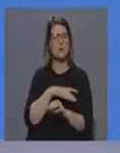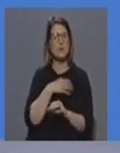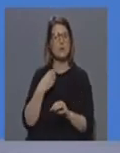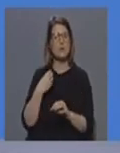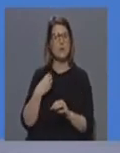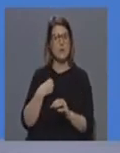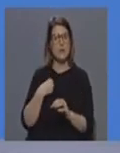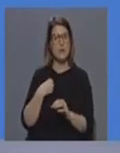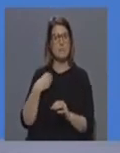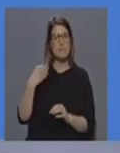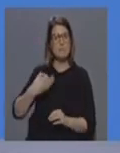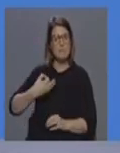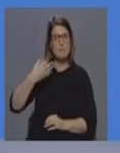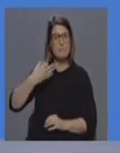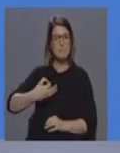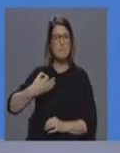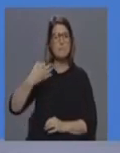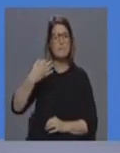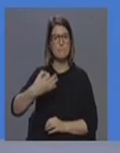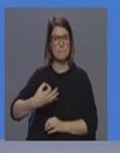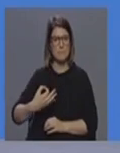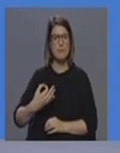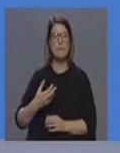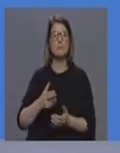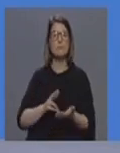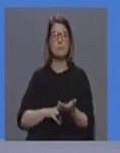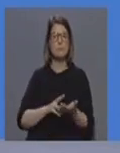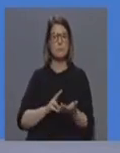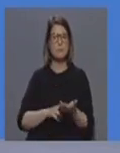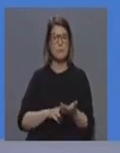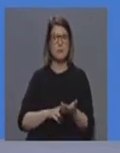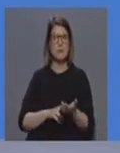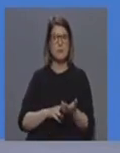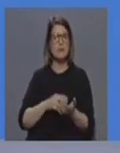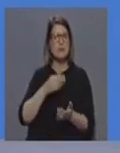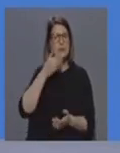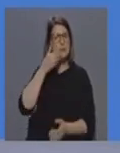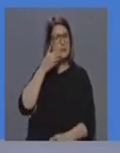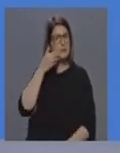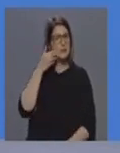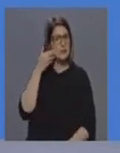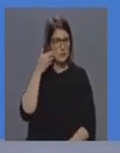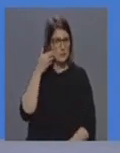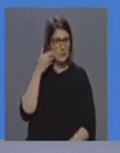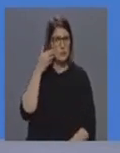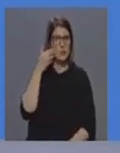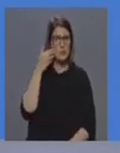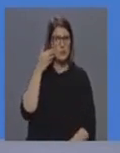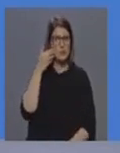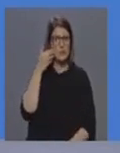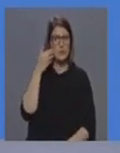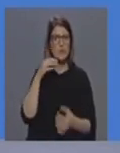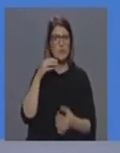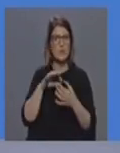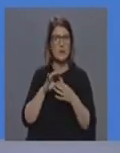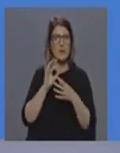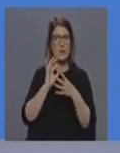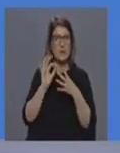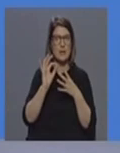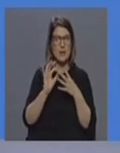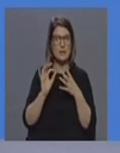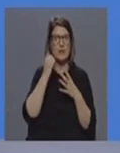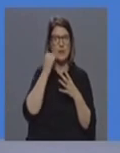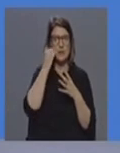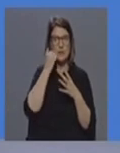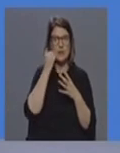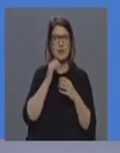precisos e efetuados o mais precoce possível dentro dos critérios de gravidade. É um dos